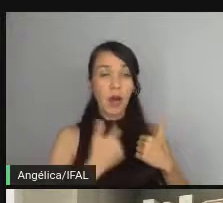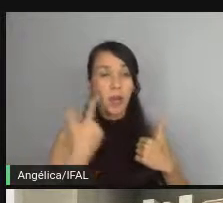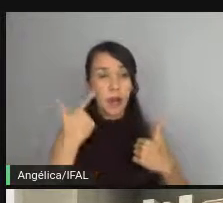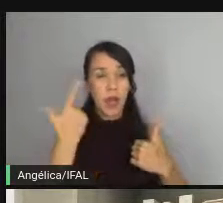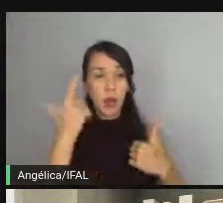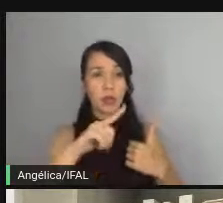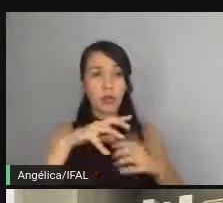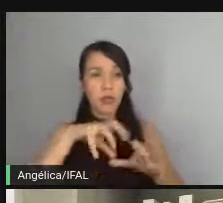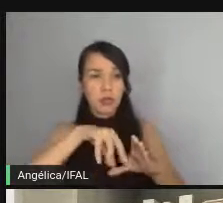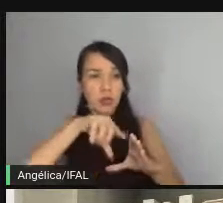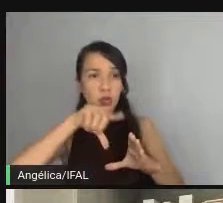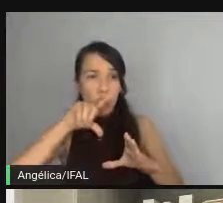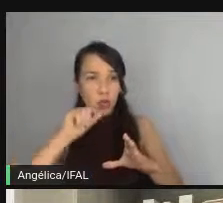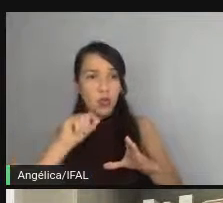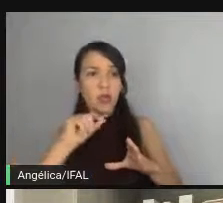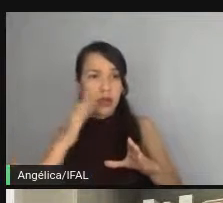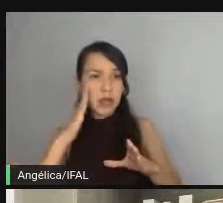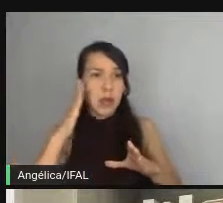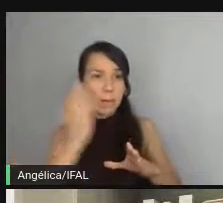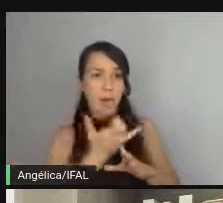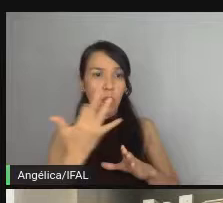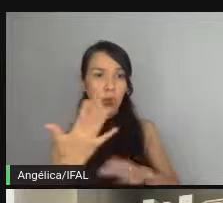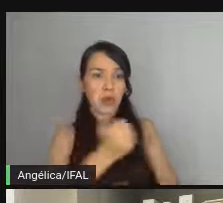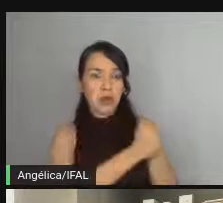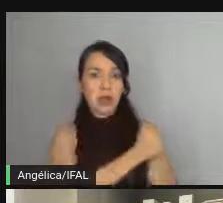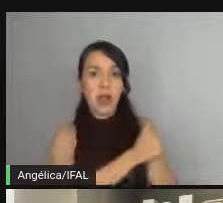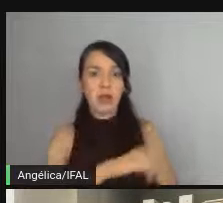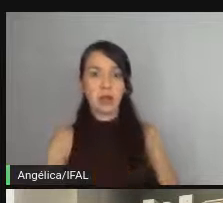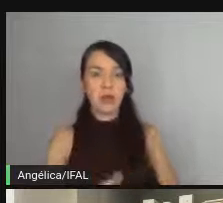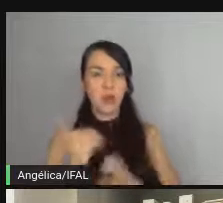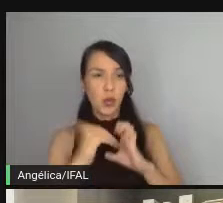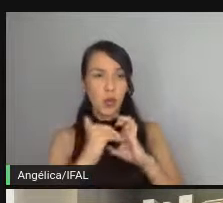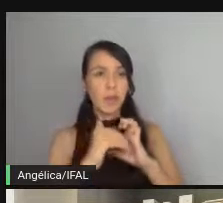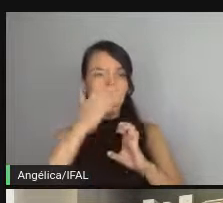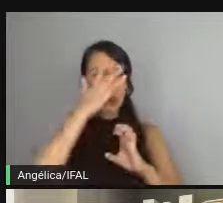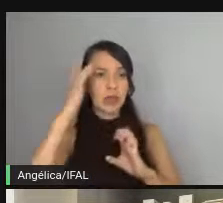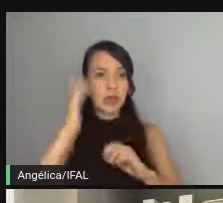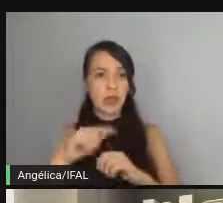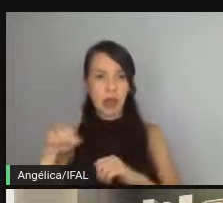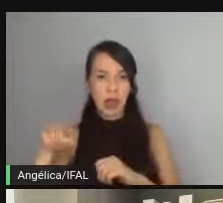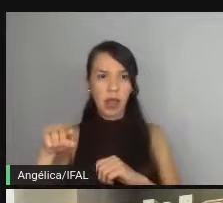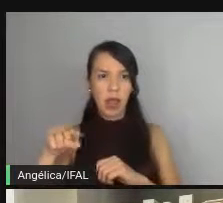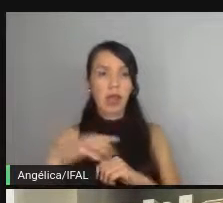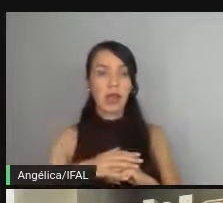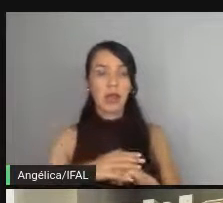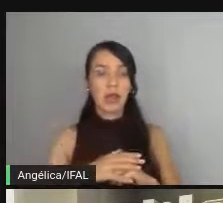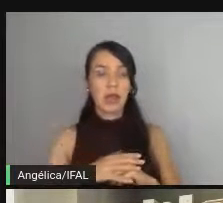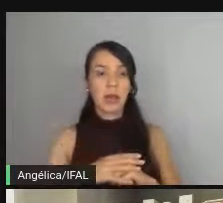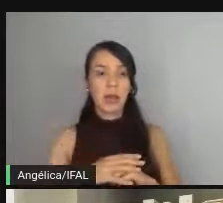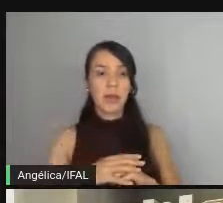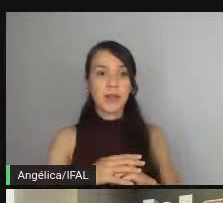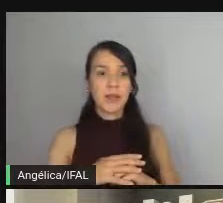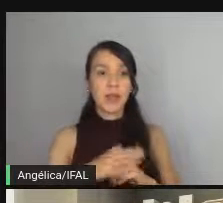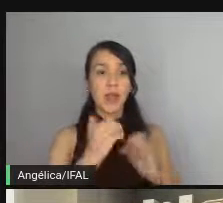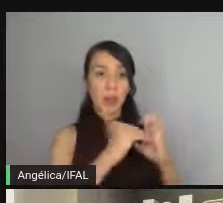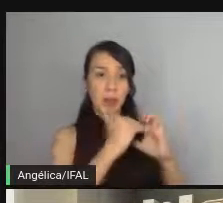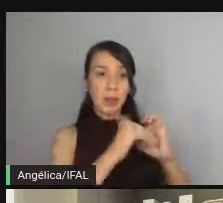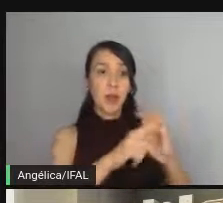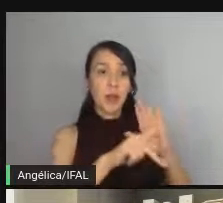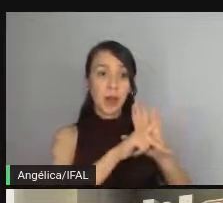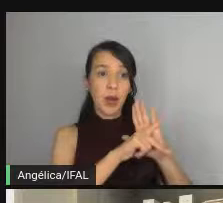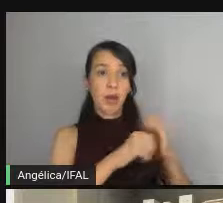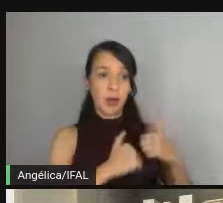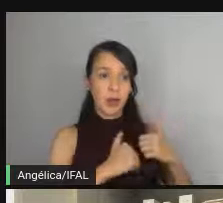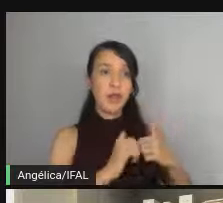conseguiria filtrar depois o e-mail dessa galera é né pessoal com o-mail institucional